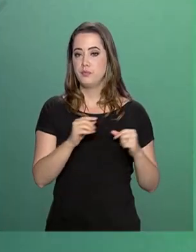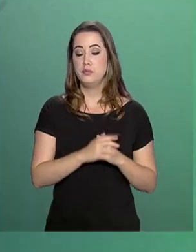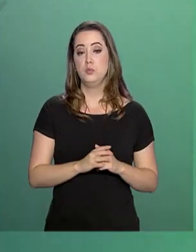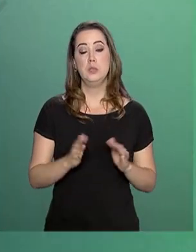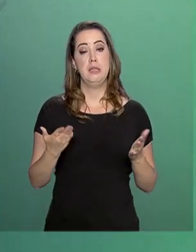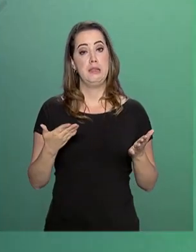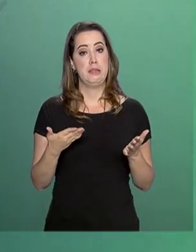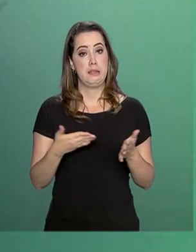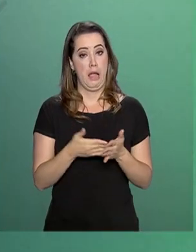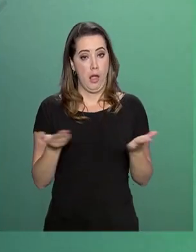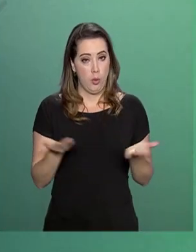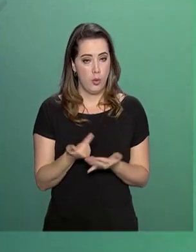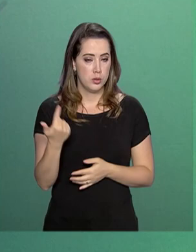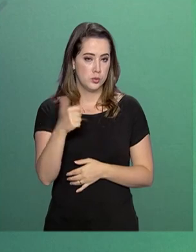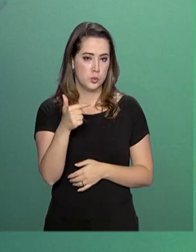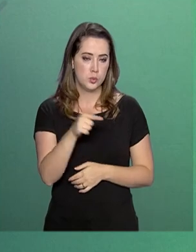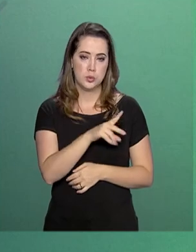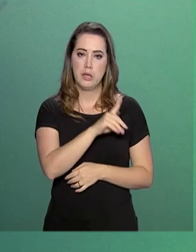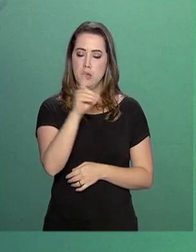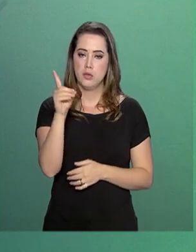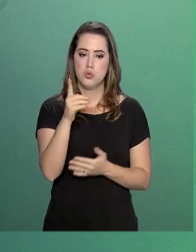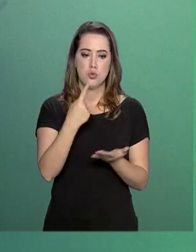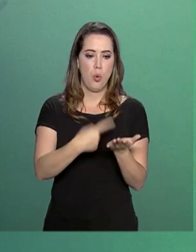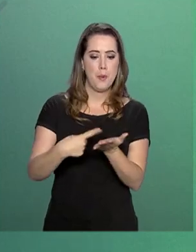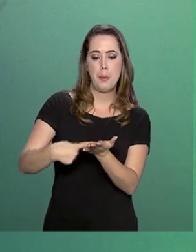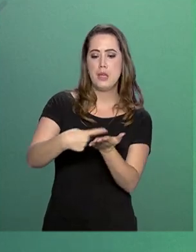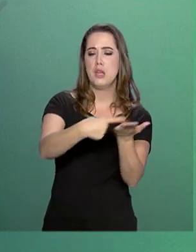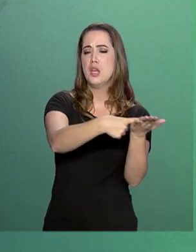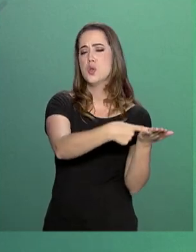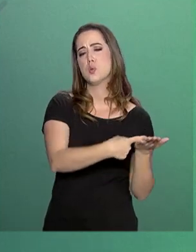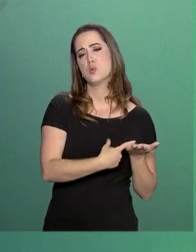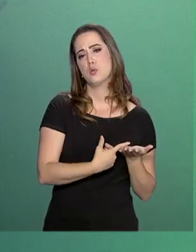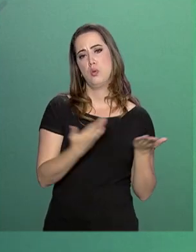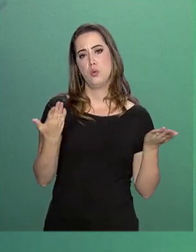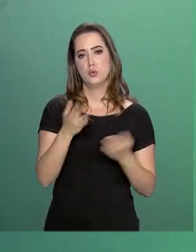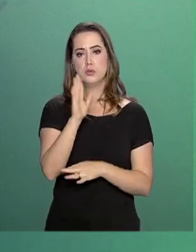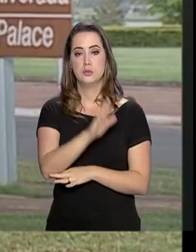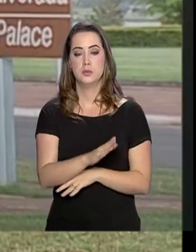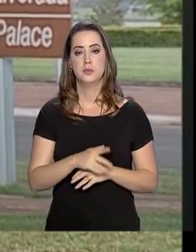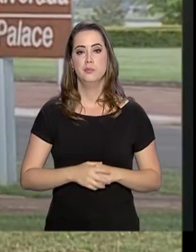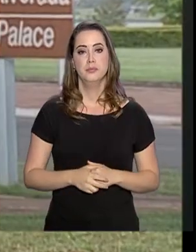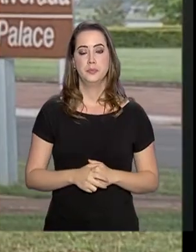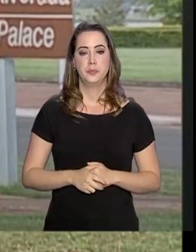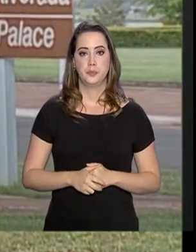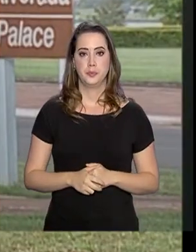o momento, não há previsão de compromissos hoje à tarde.